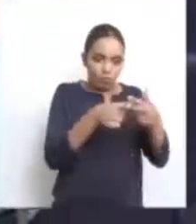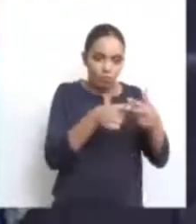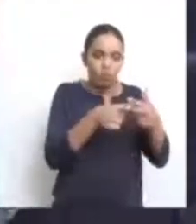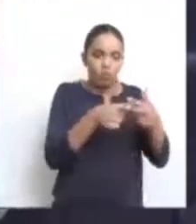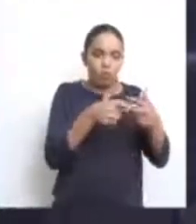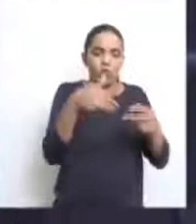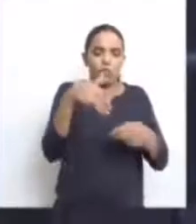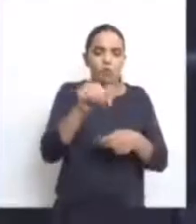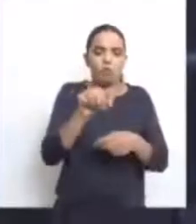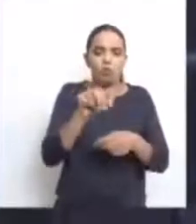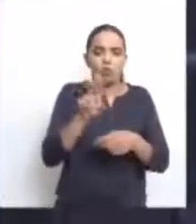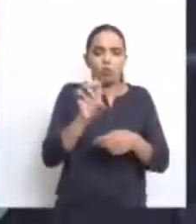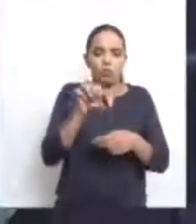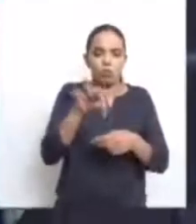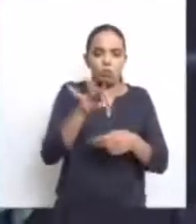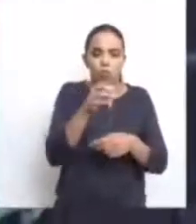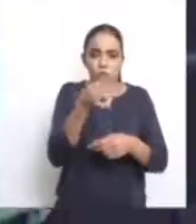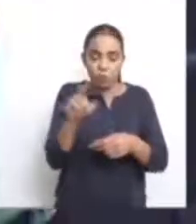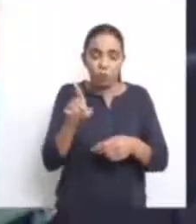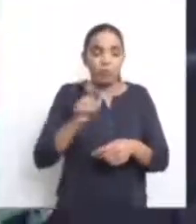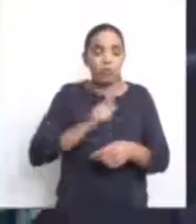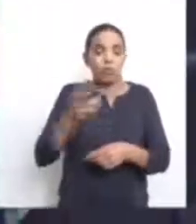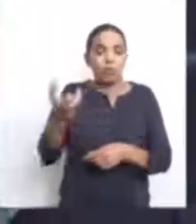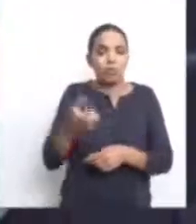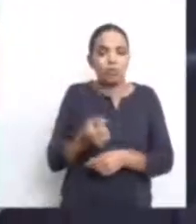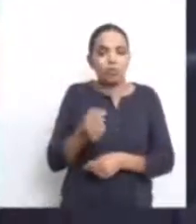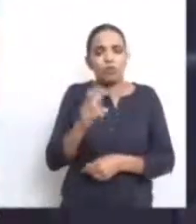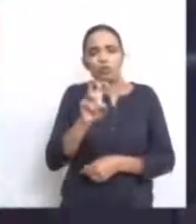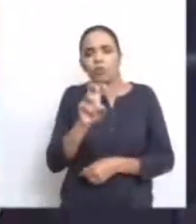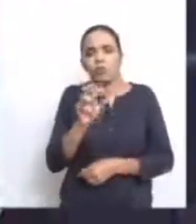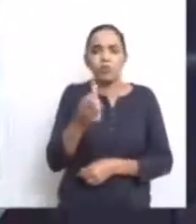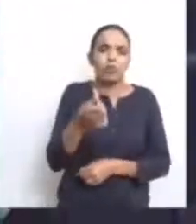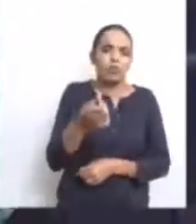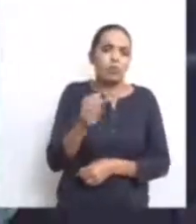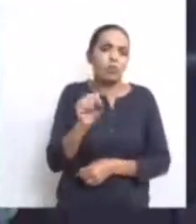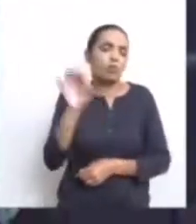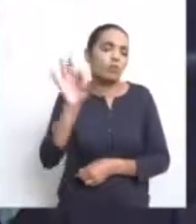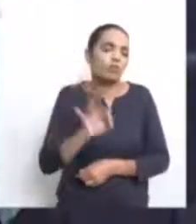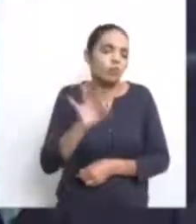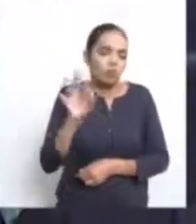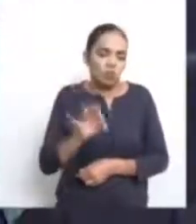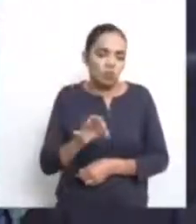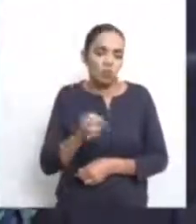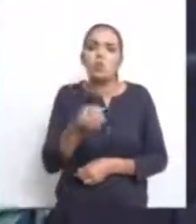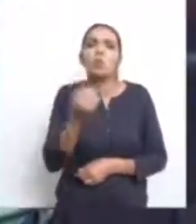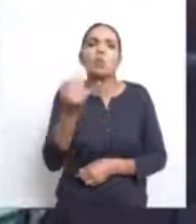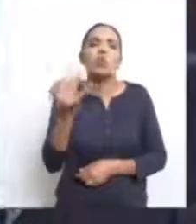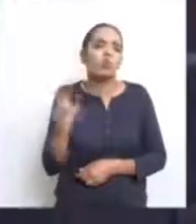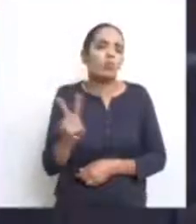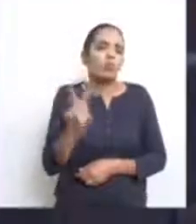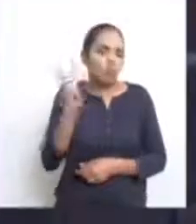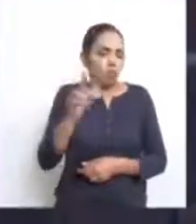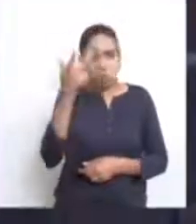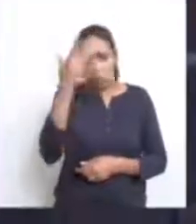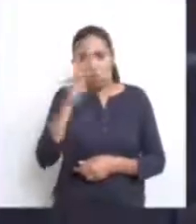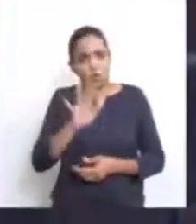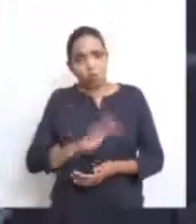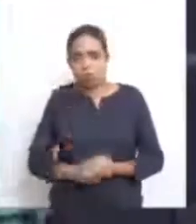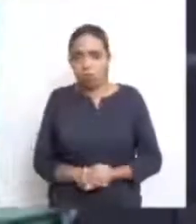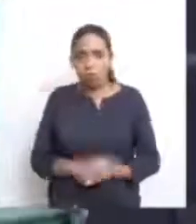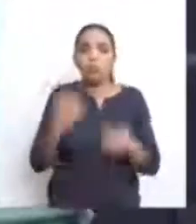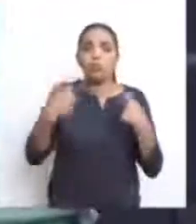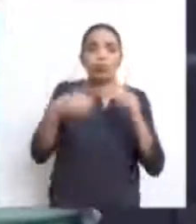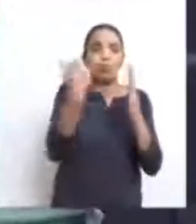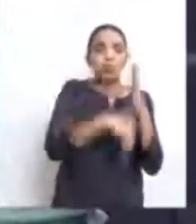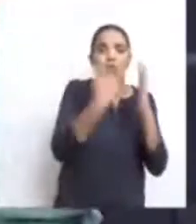impostos e uma rentabilidade de 5%, 6%, 8%? Não sei. Qual é o valor dessa tarifa? Eu tenho que tirar todos os investimentos